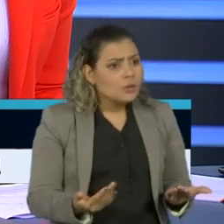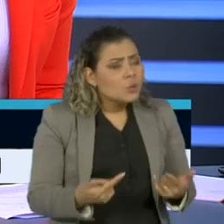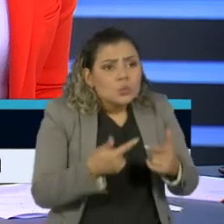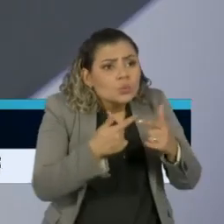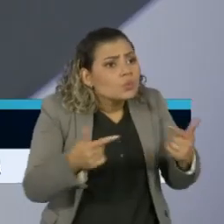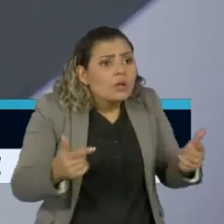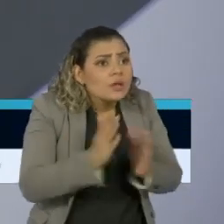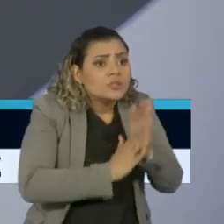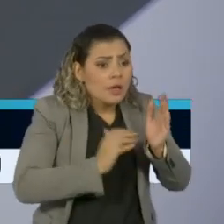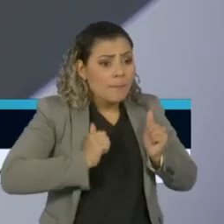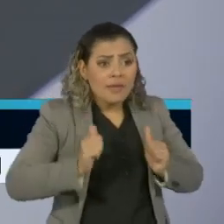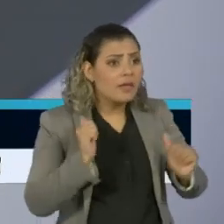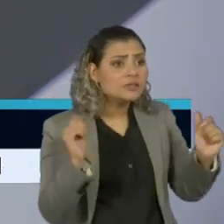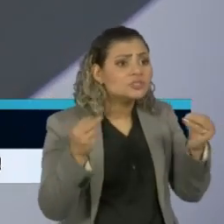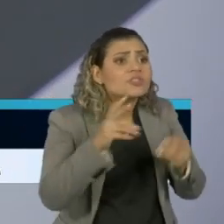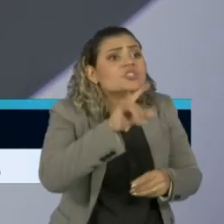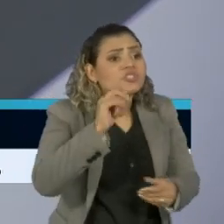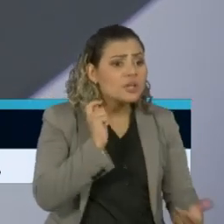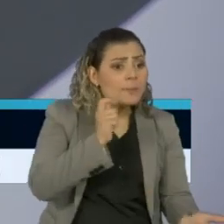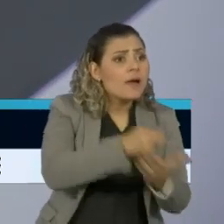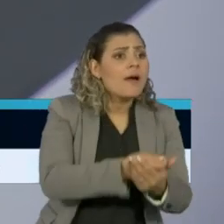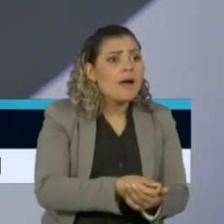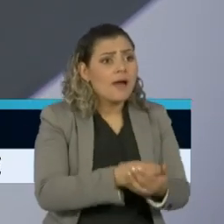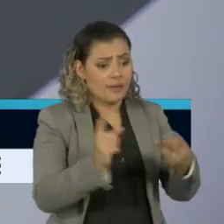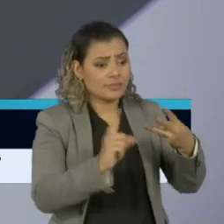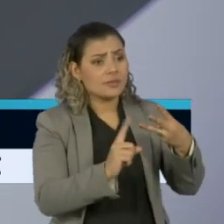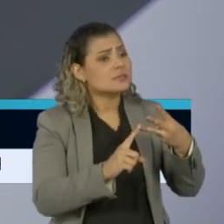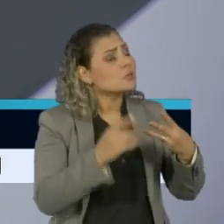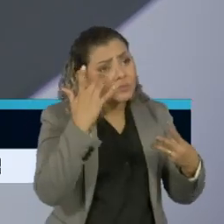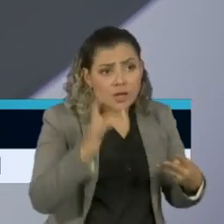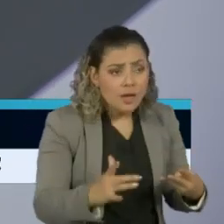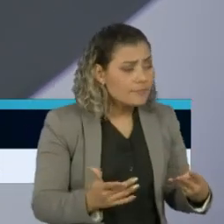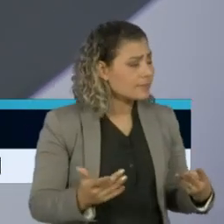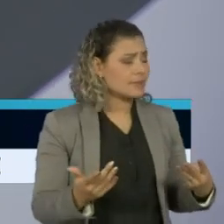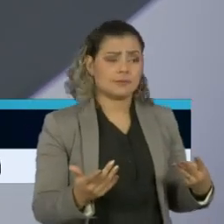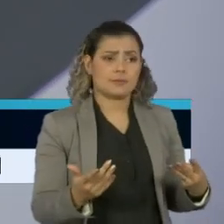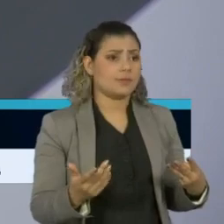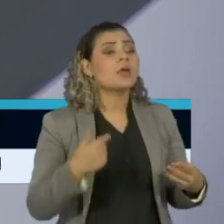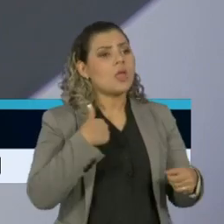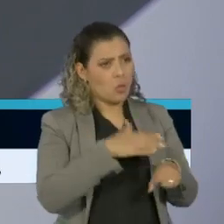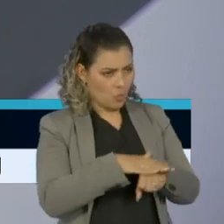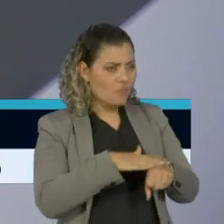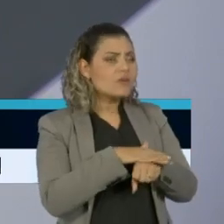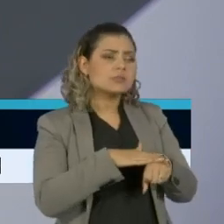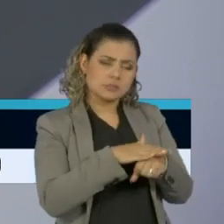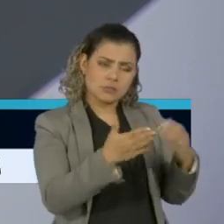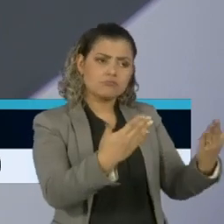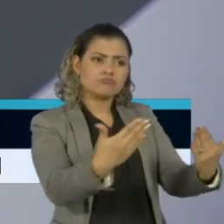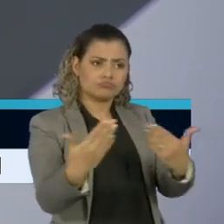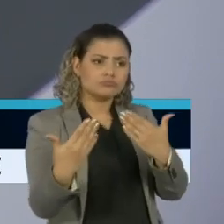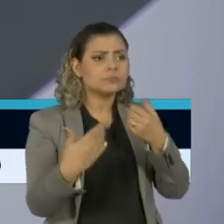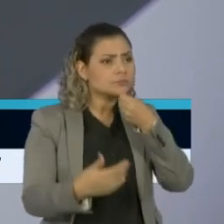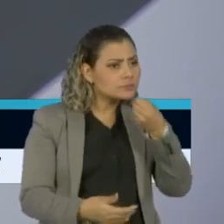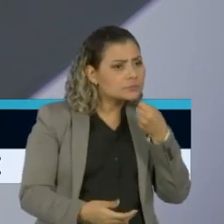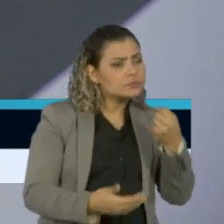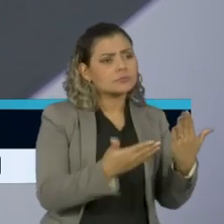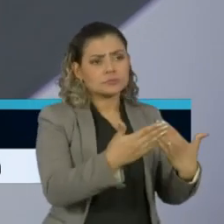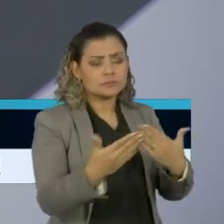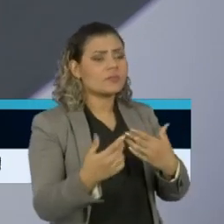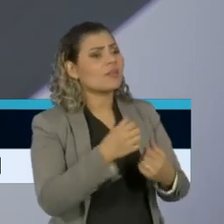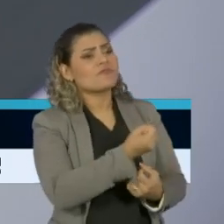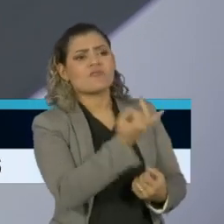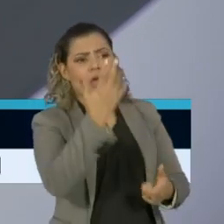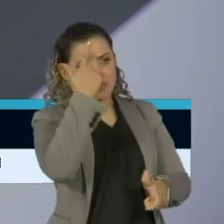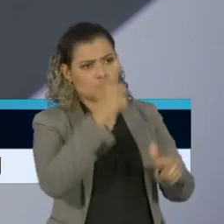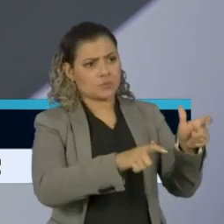nenhuma expectativa de quando vai vir a terceira parcela. Eu conversei, fiz algumas reportagens com várias